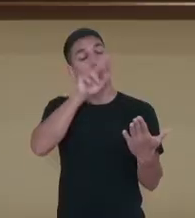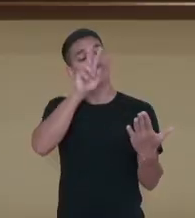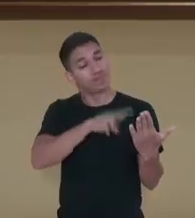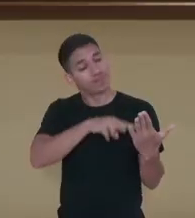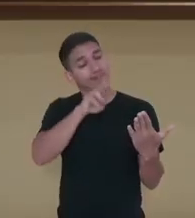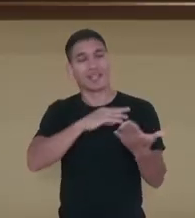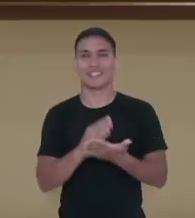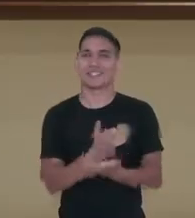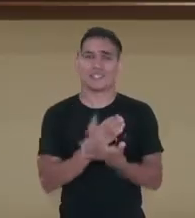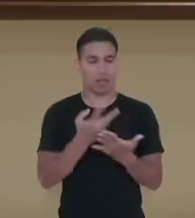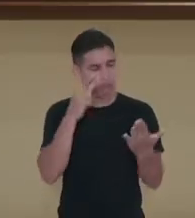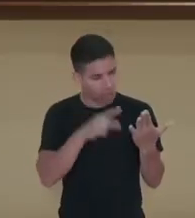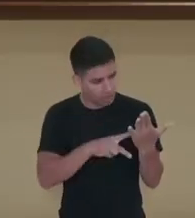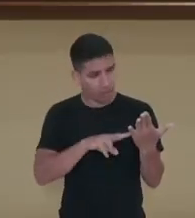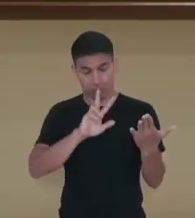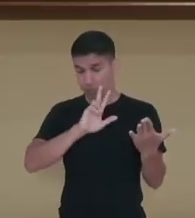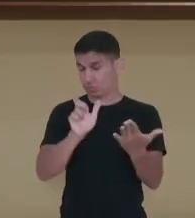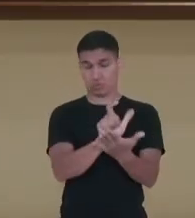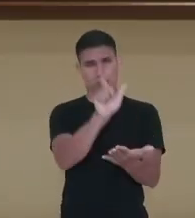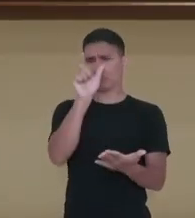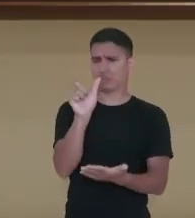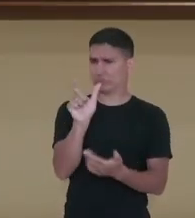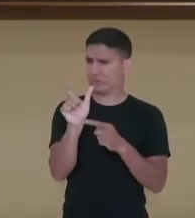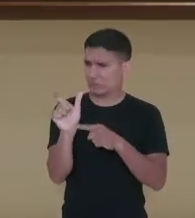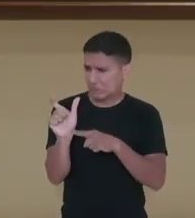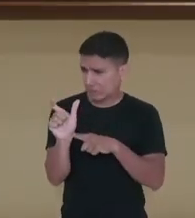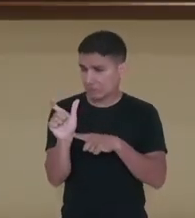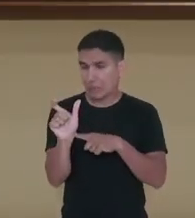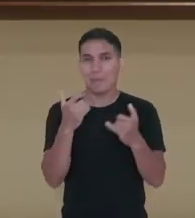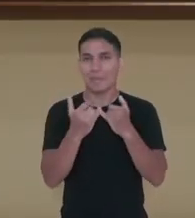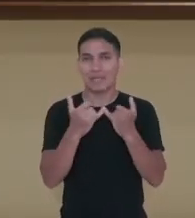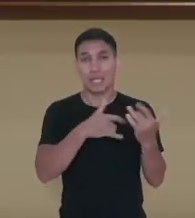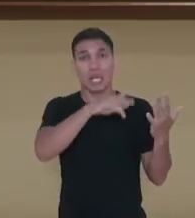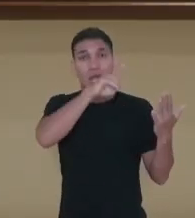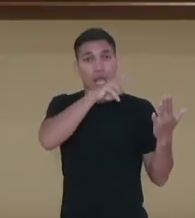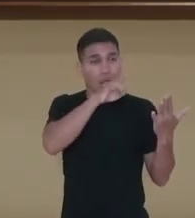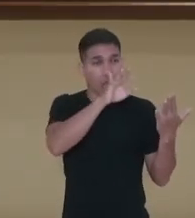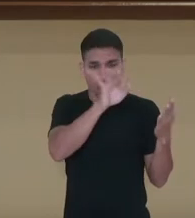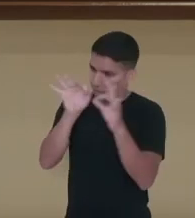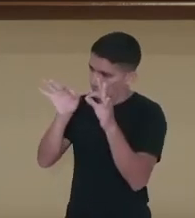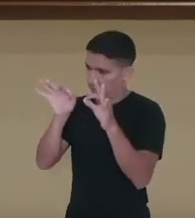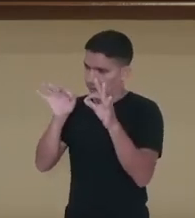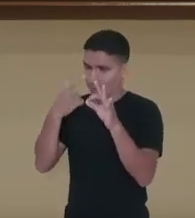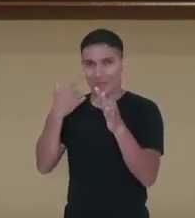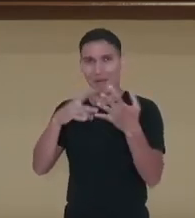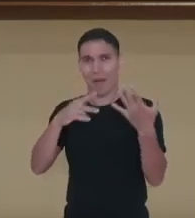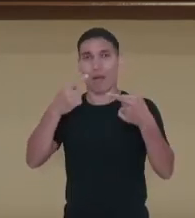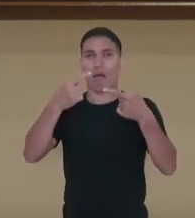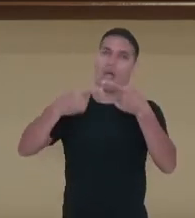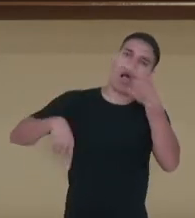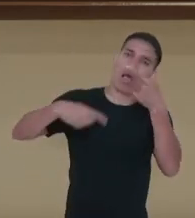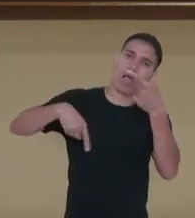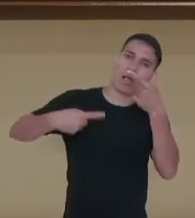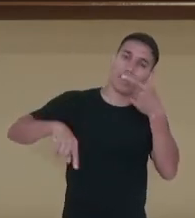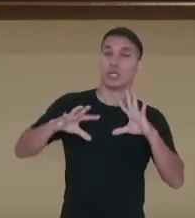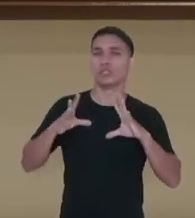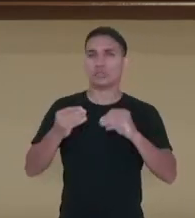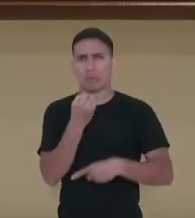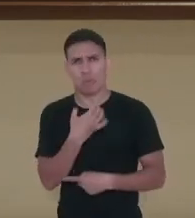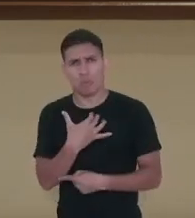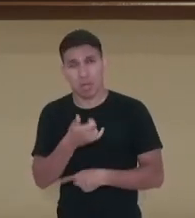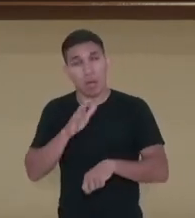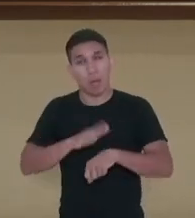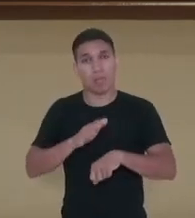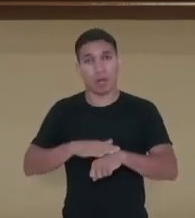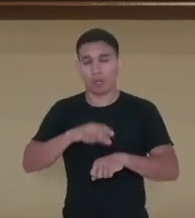Então ele ter tropeçado naquela palavra para ele foi um acidente de leitura. Estava indo tudo muito bem, de